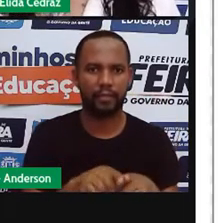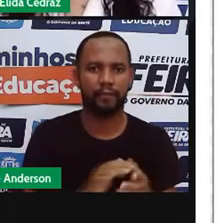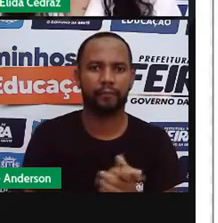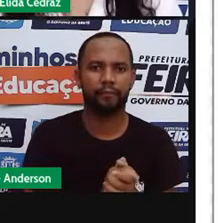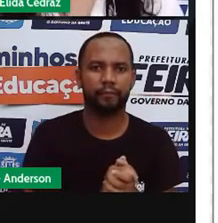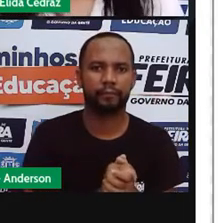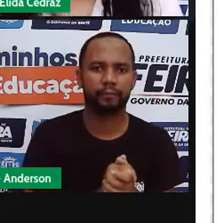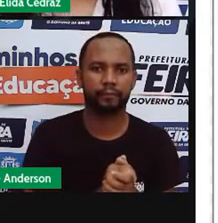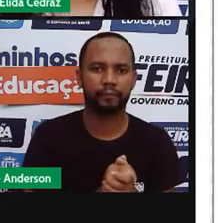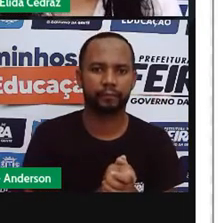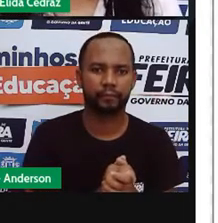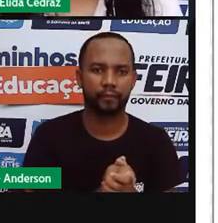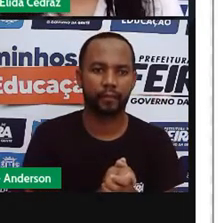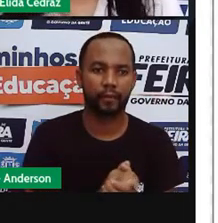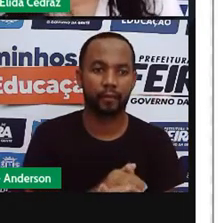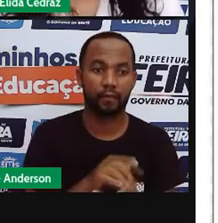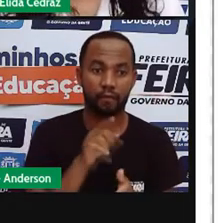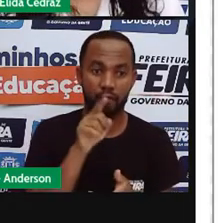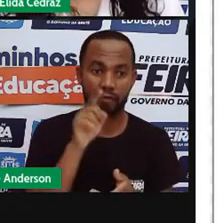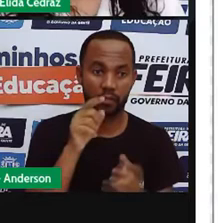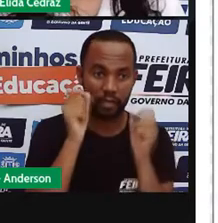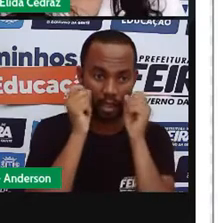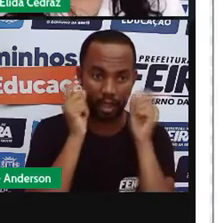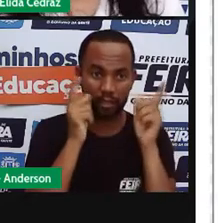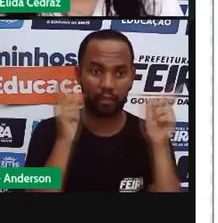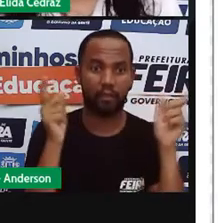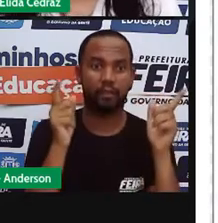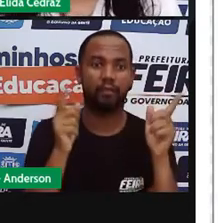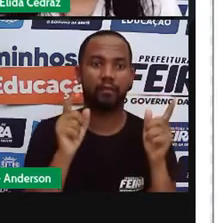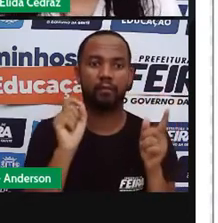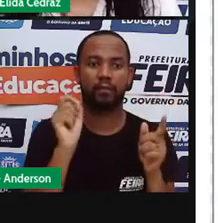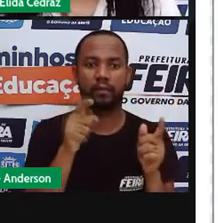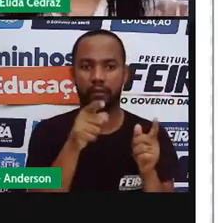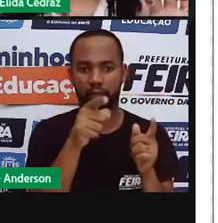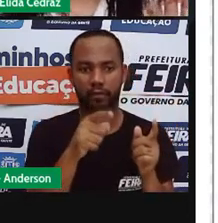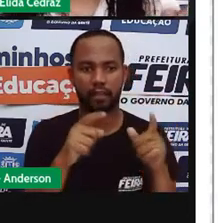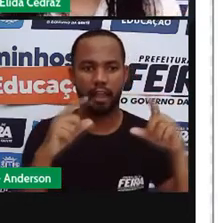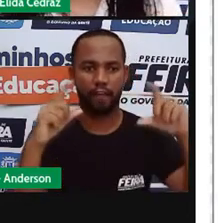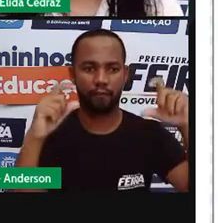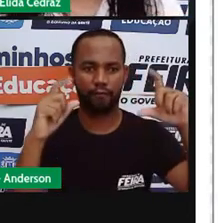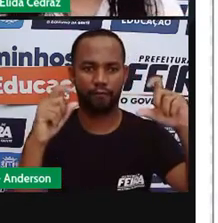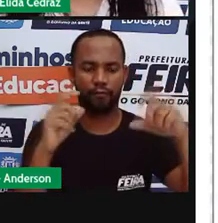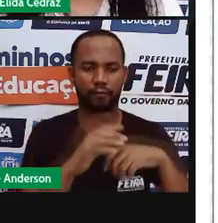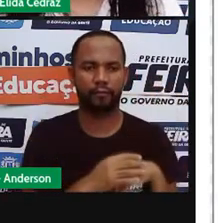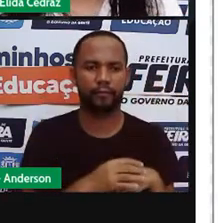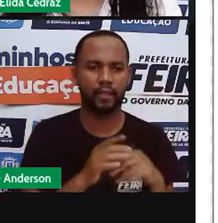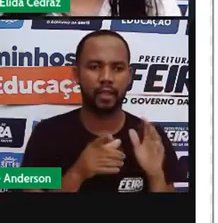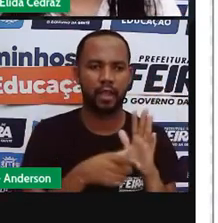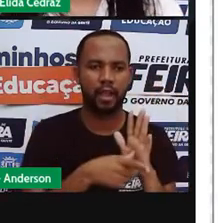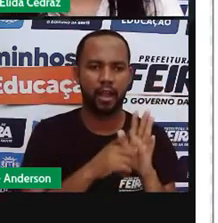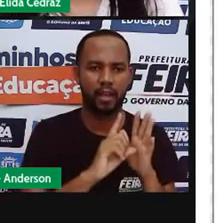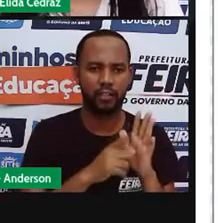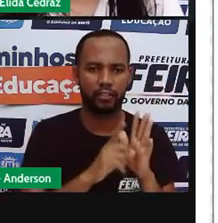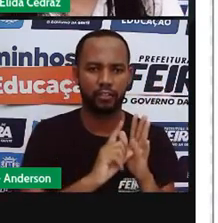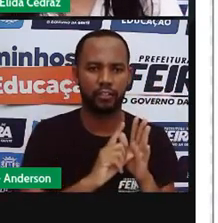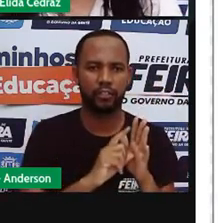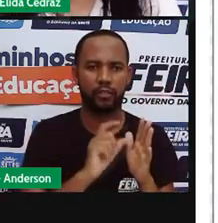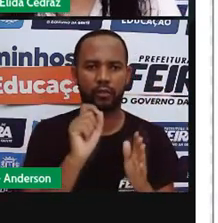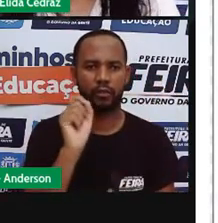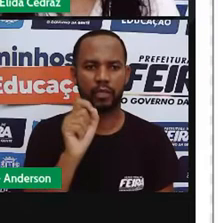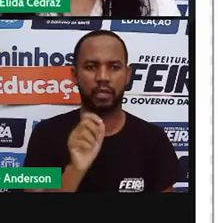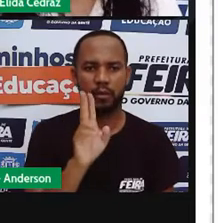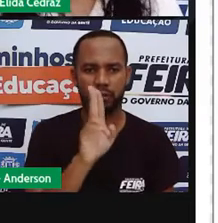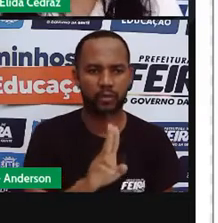E ó, fiquem atentos a essa imagem aqui ao lado. antes de usar, leia o manual de